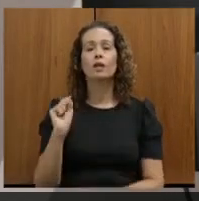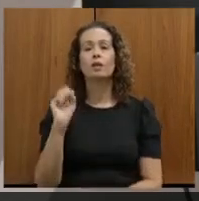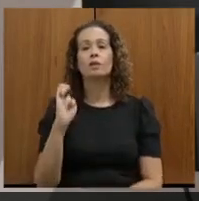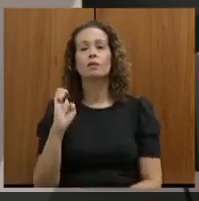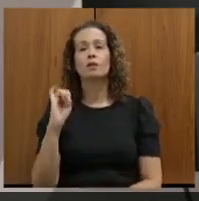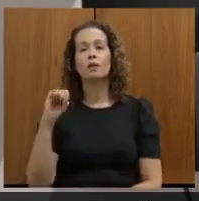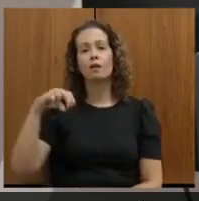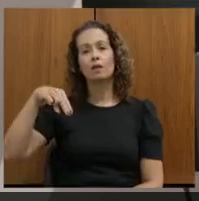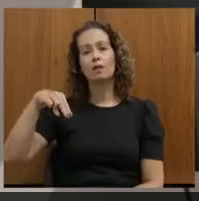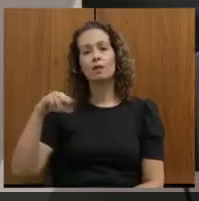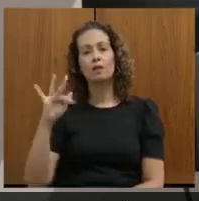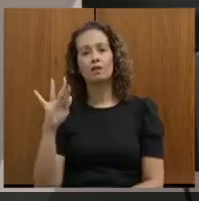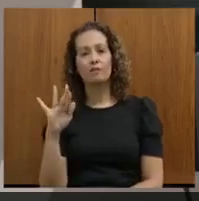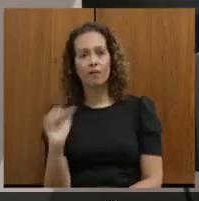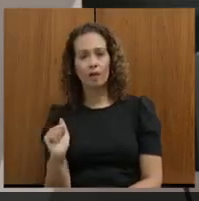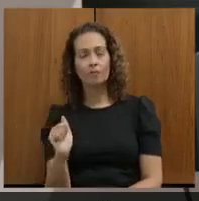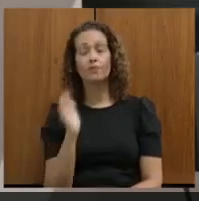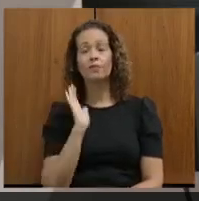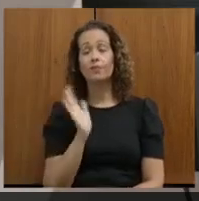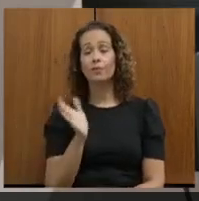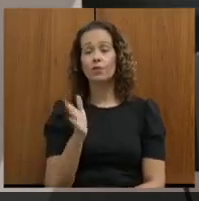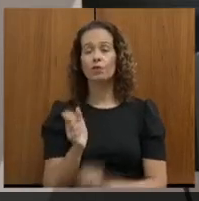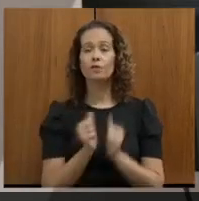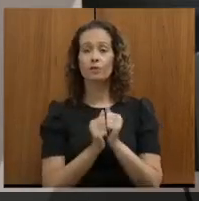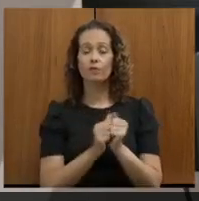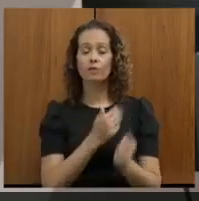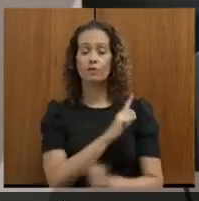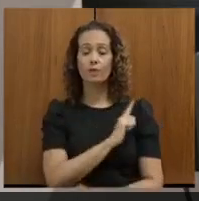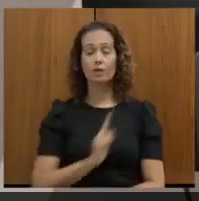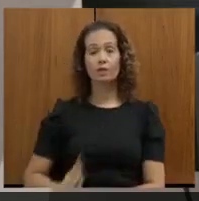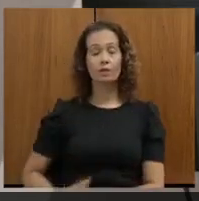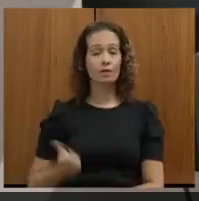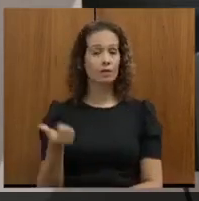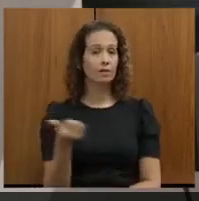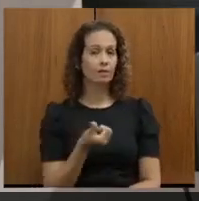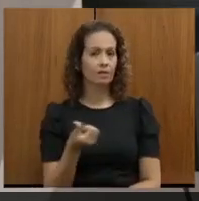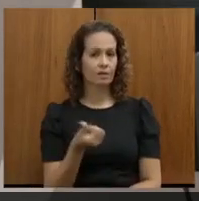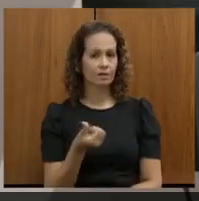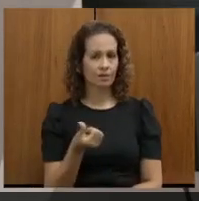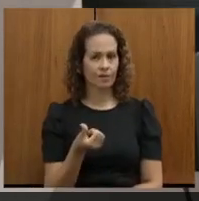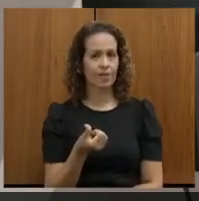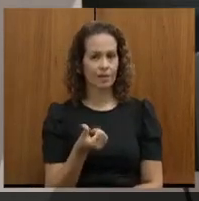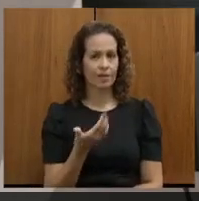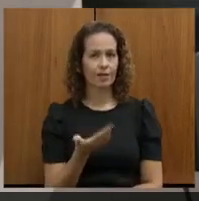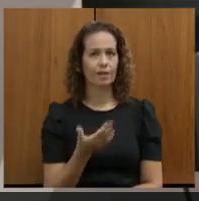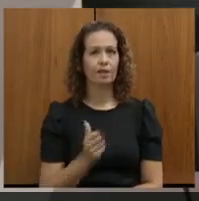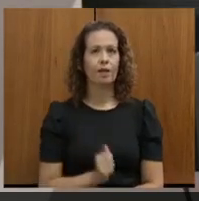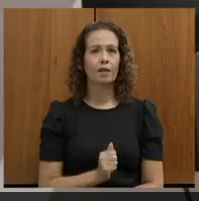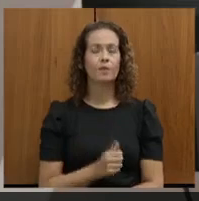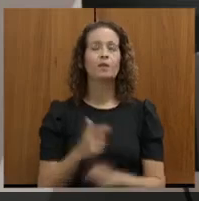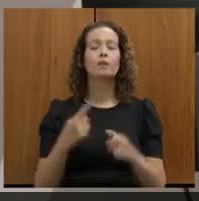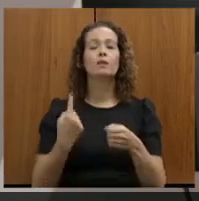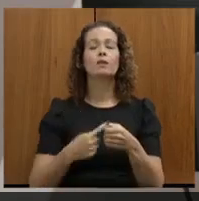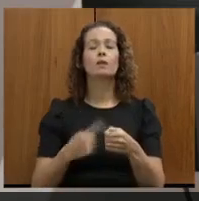assim, esteve com o governador na sexta-feira, passando por Águas Formosas,